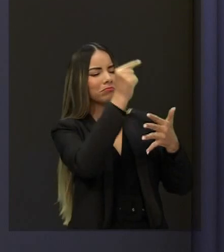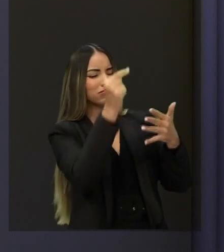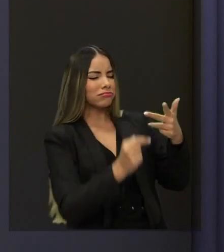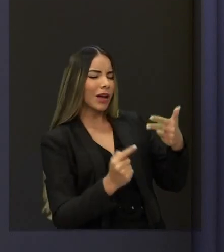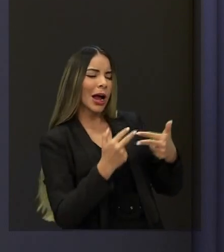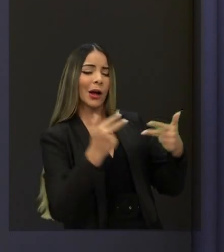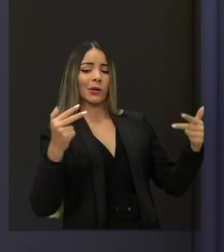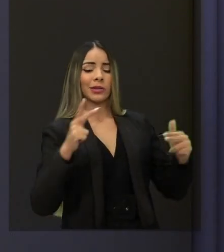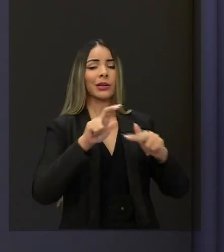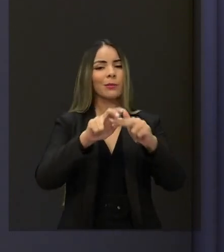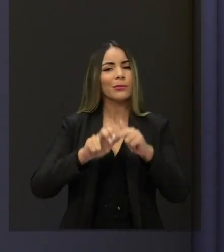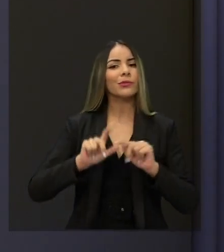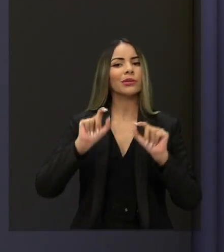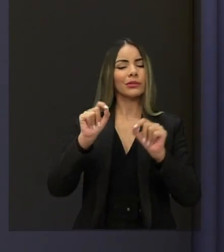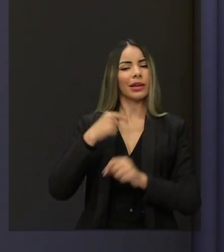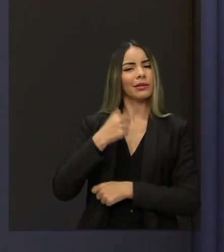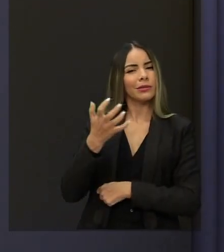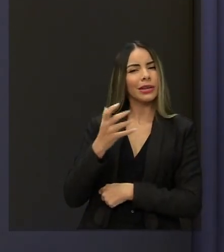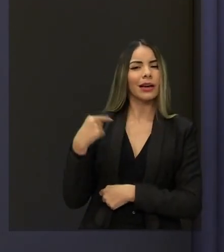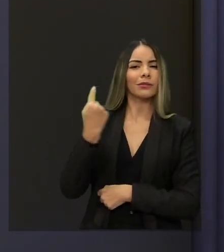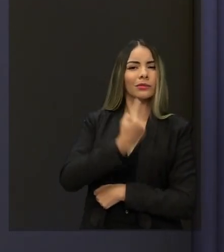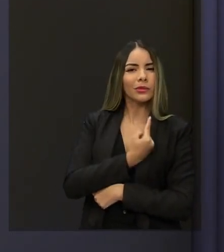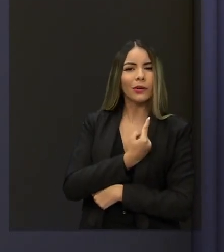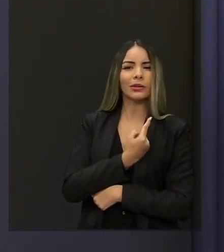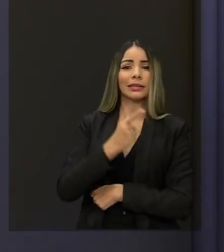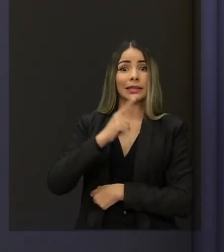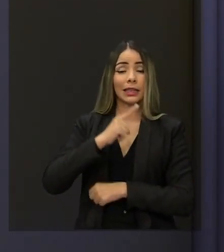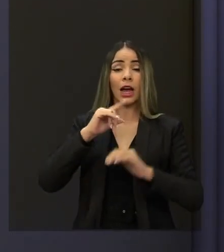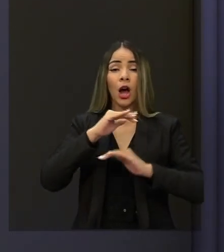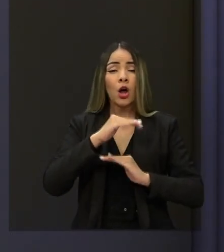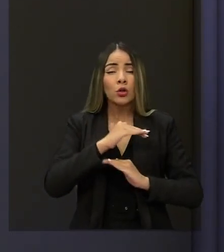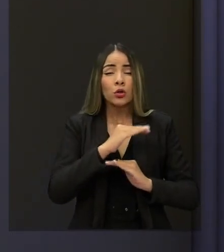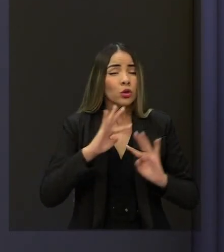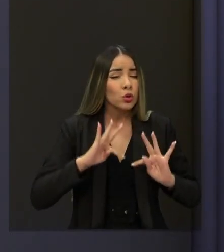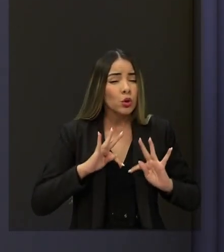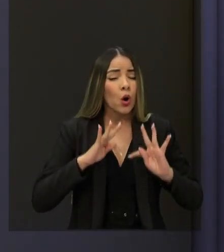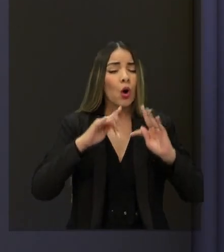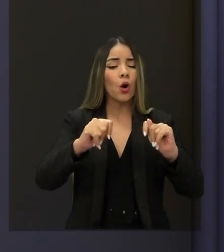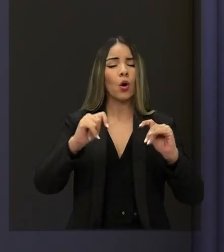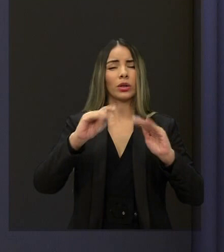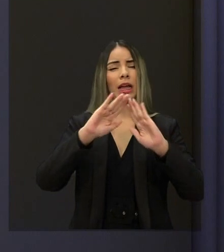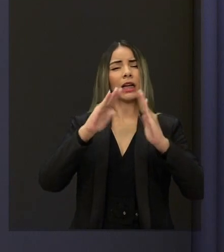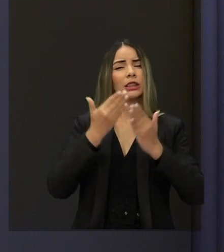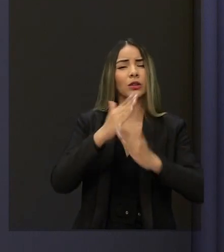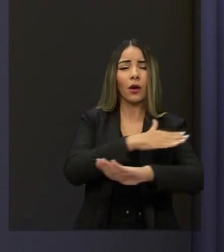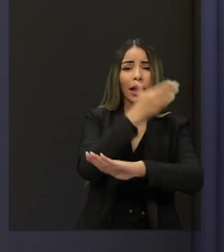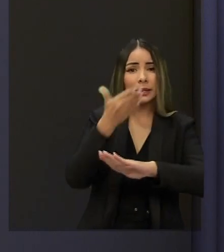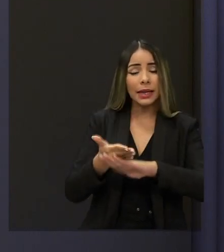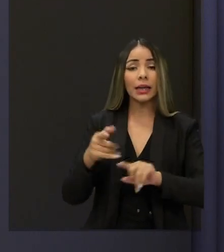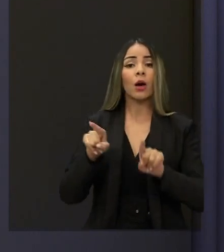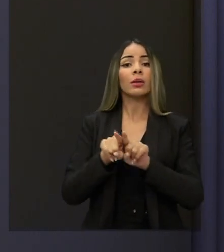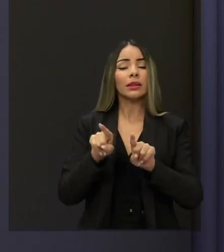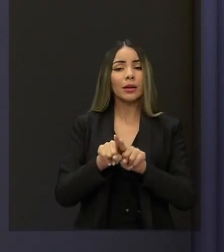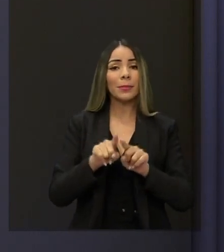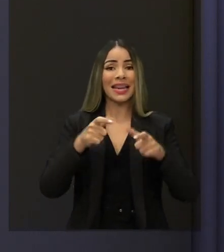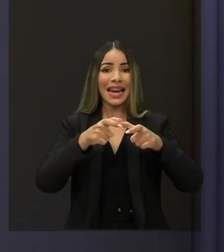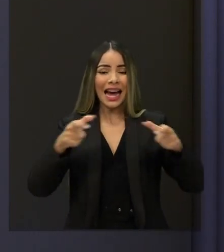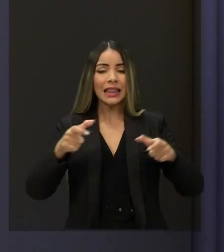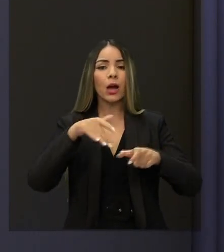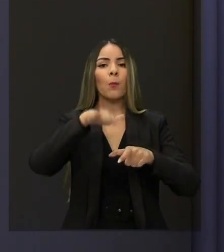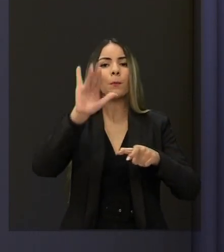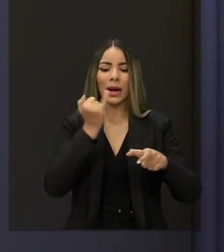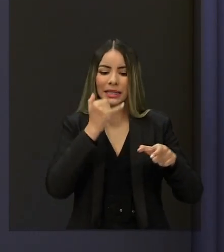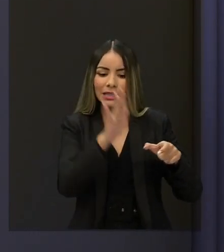que eu quero que a gente tenha todas as escolas em tempo integral. É por isso que nós temos o Cartão Mais Infância para 150 mil crianças